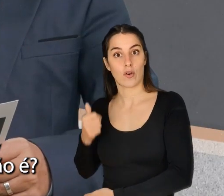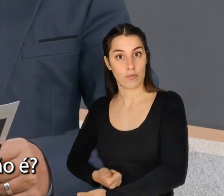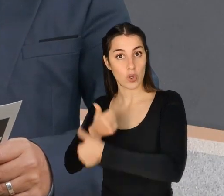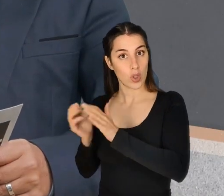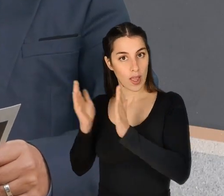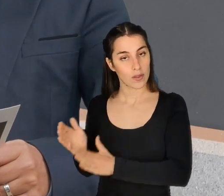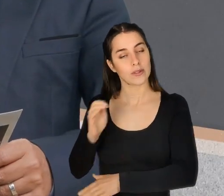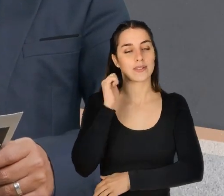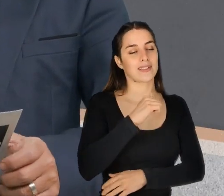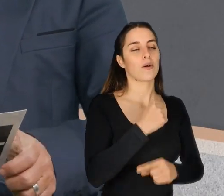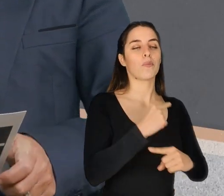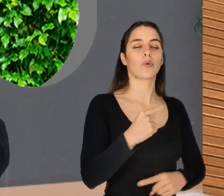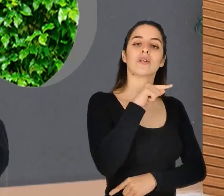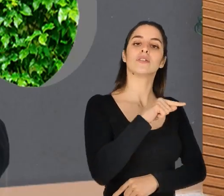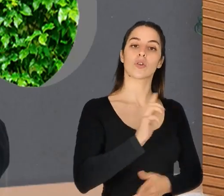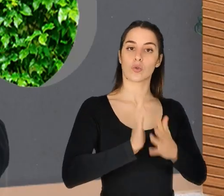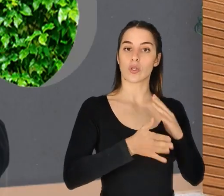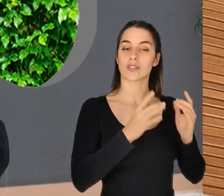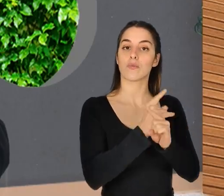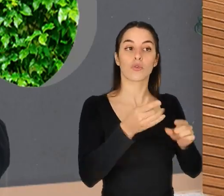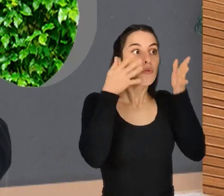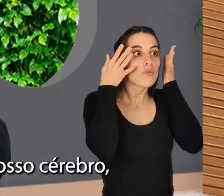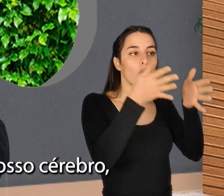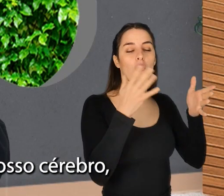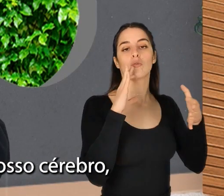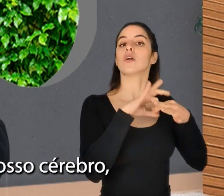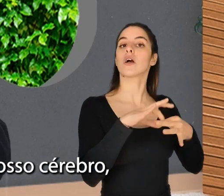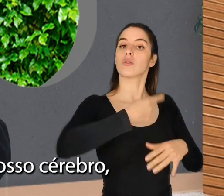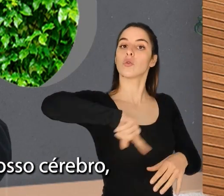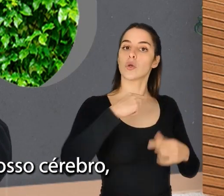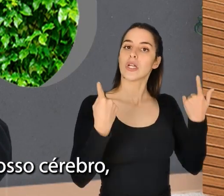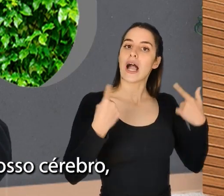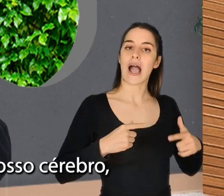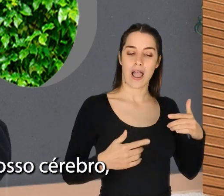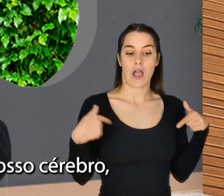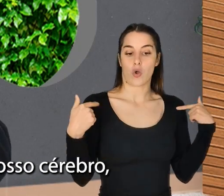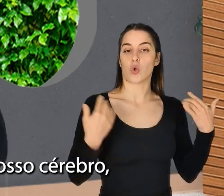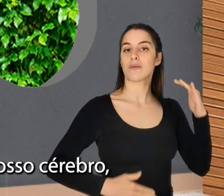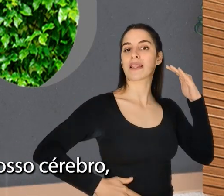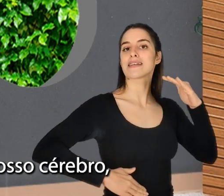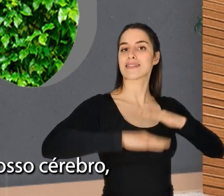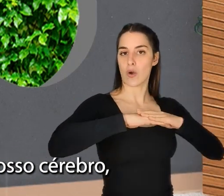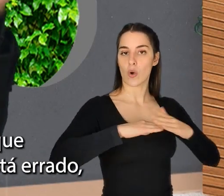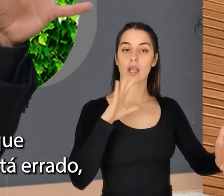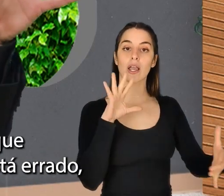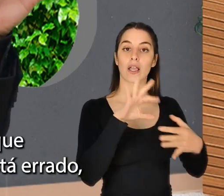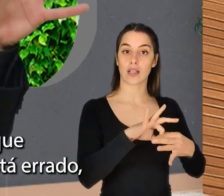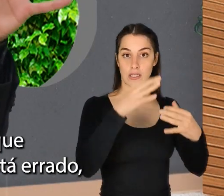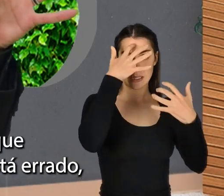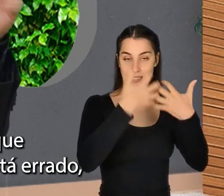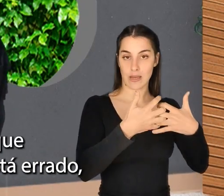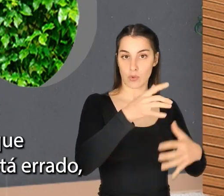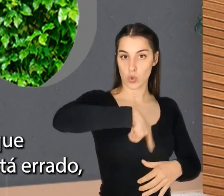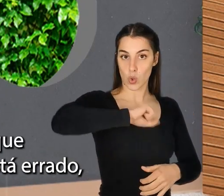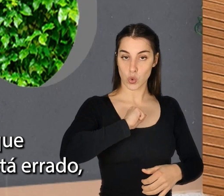melhor lado, não é? Sim, porque isso tem a ver muito com foco, não é? Nós temos, de alguma forma, uma autoalimentação, que é aqui uma parte do nosso ser, que é chamada mente